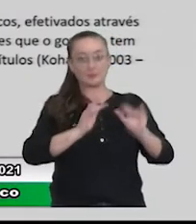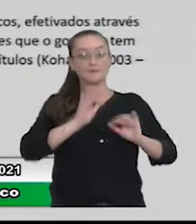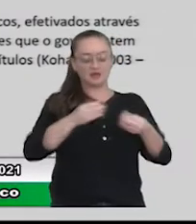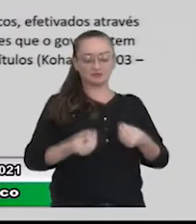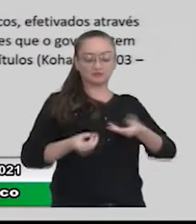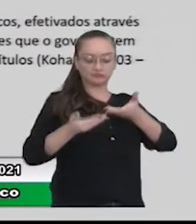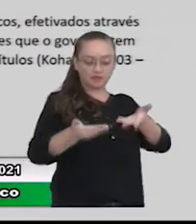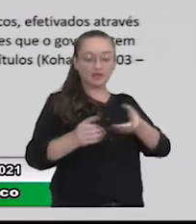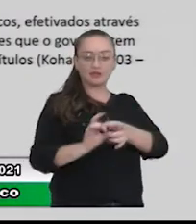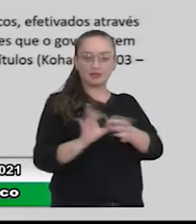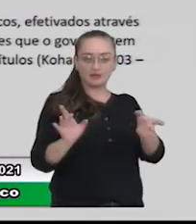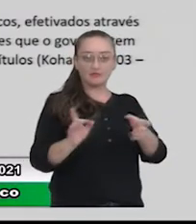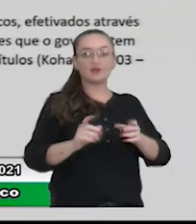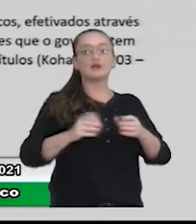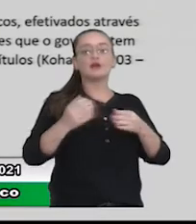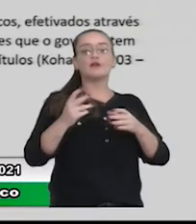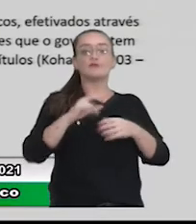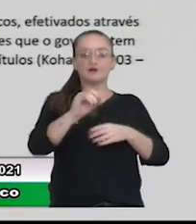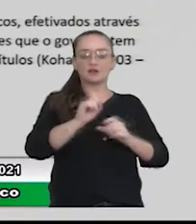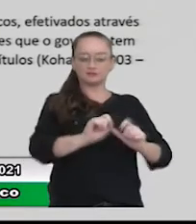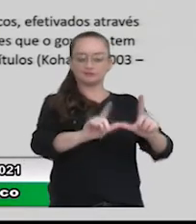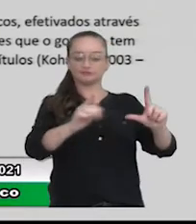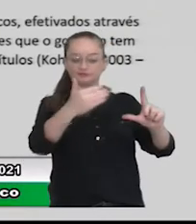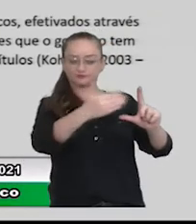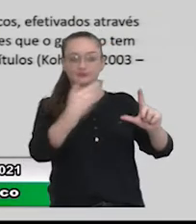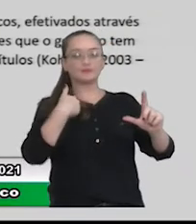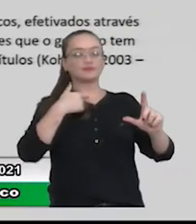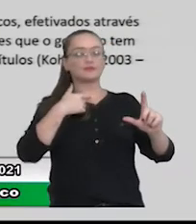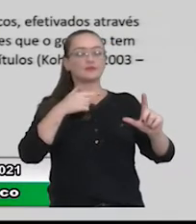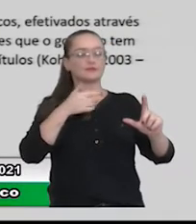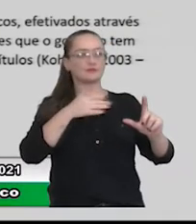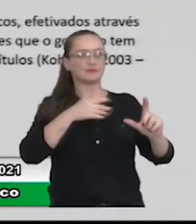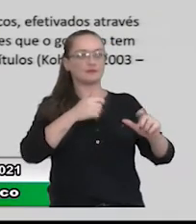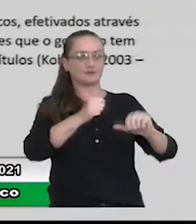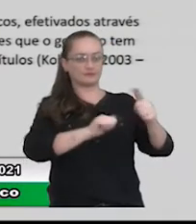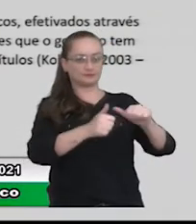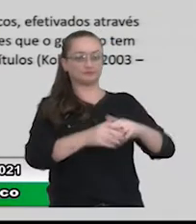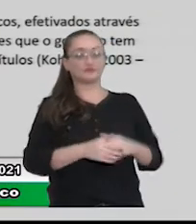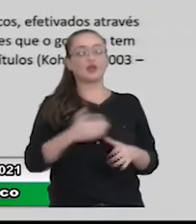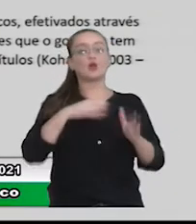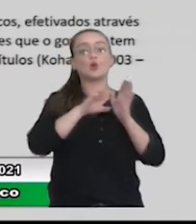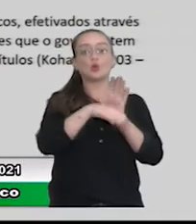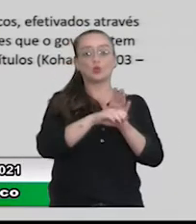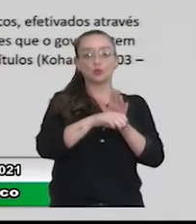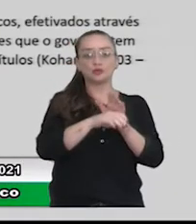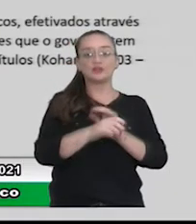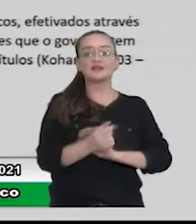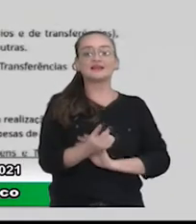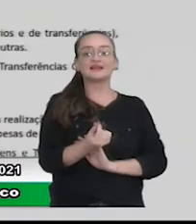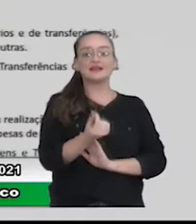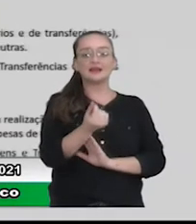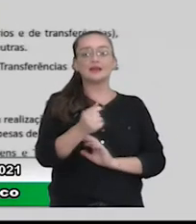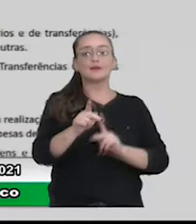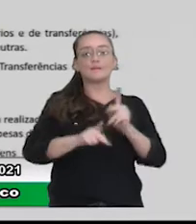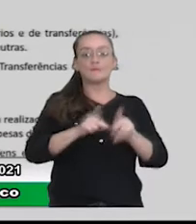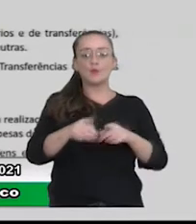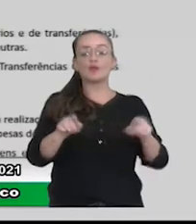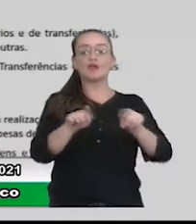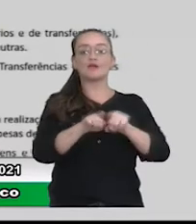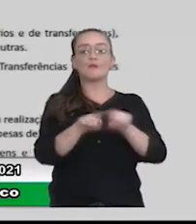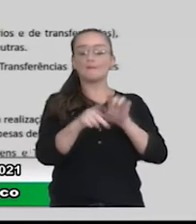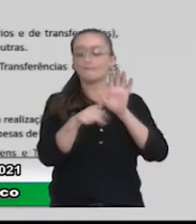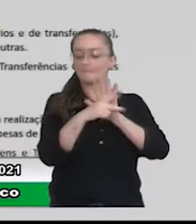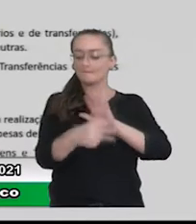disponibilizada, vai estar na transparência também, alguns conceitos. Então, eu trouxe o conceito de receita pública e eu trouxe a própria